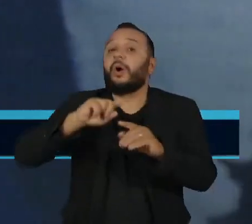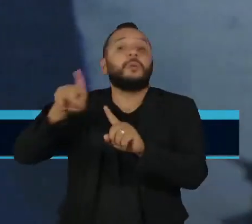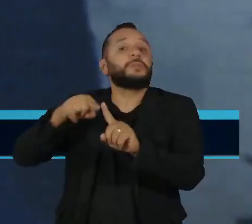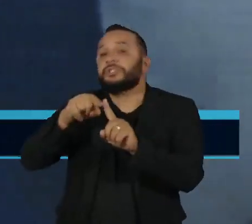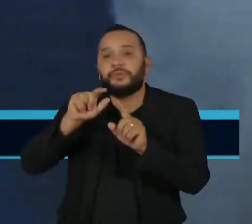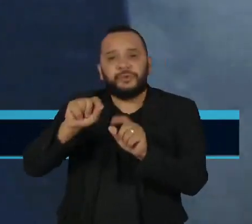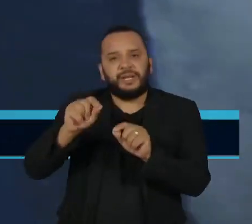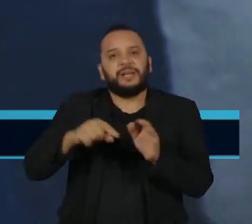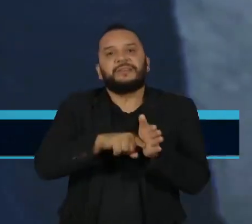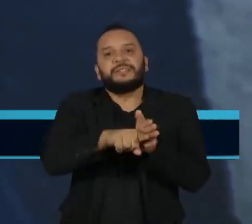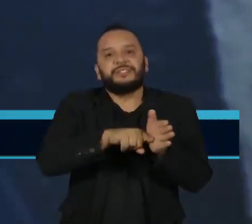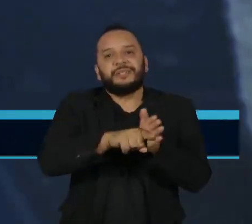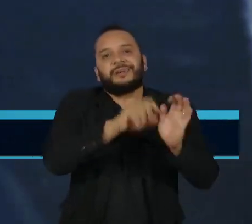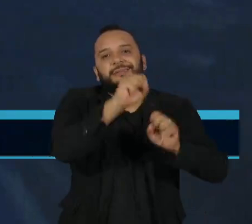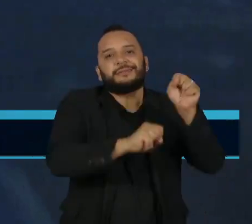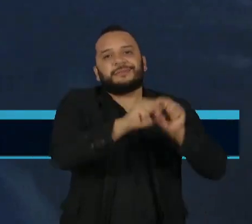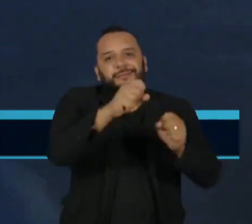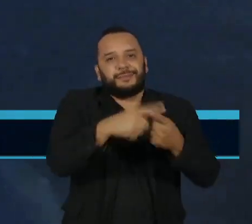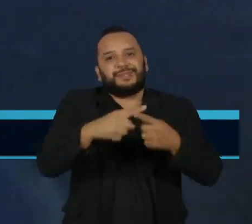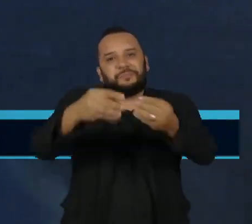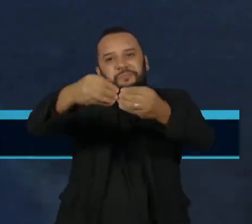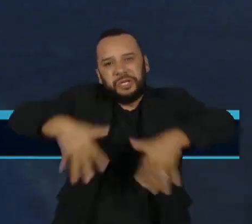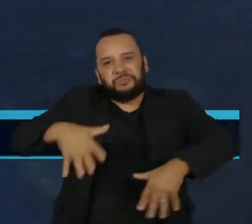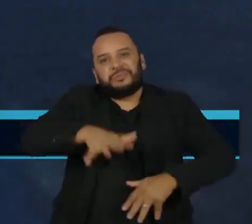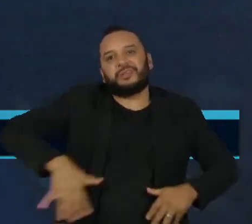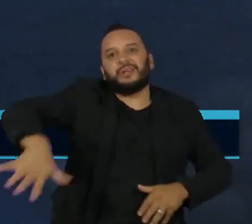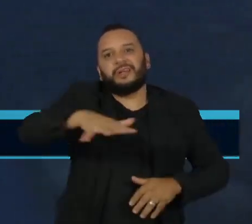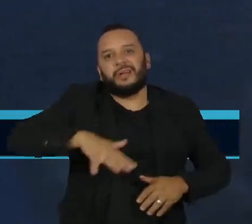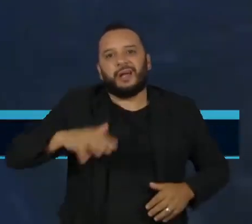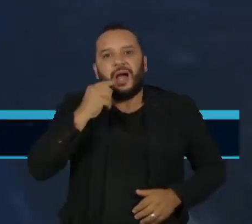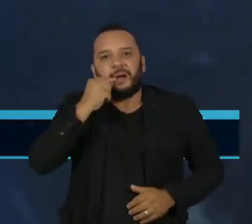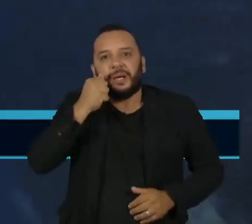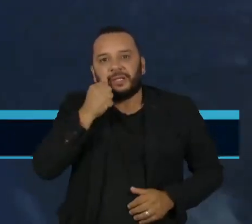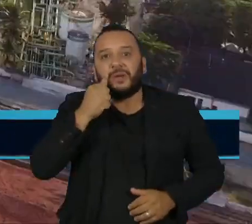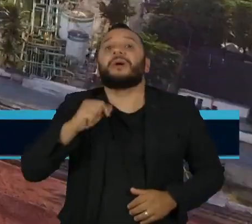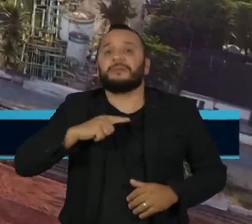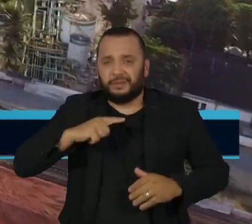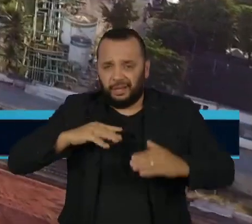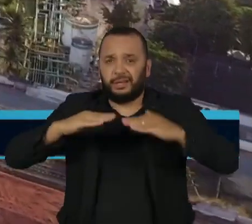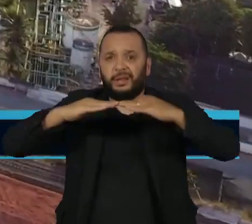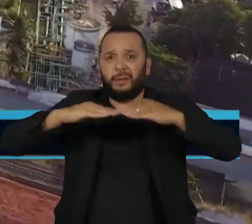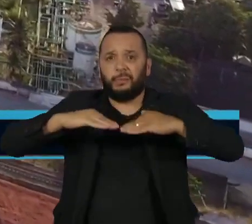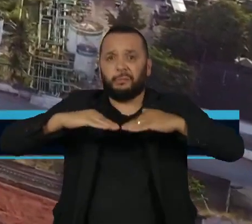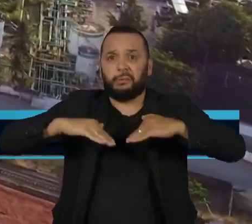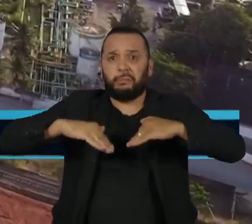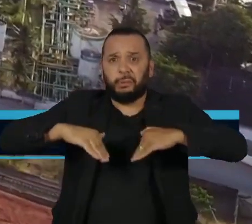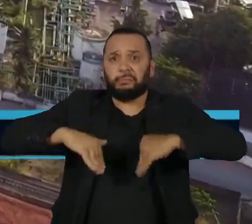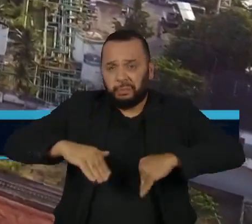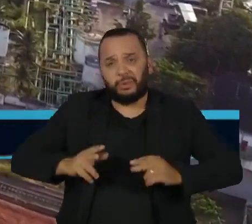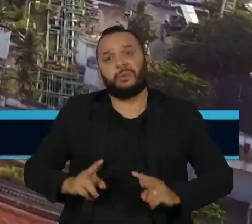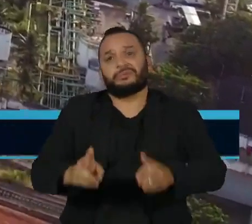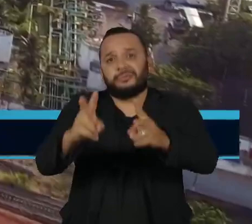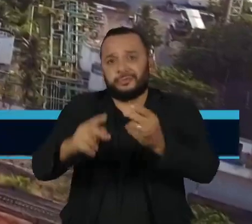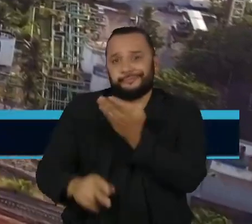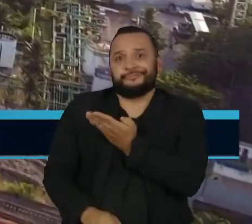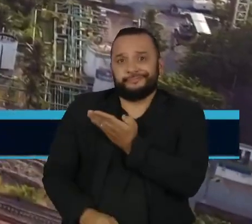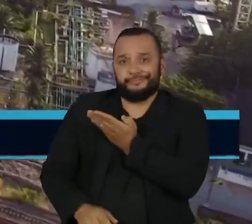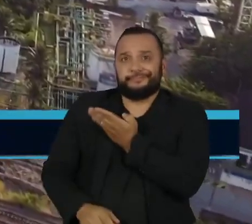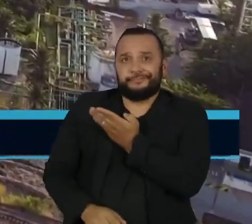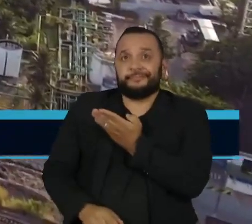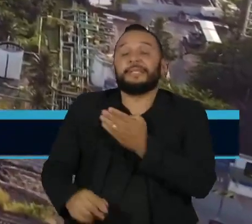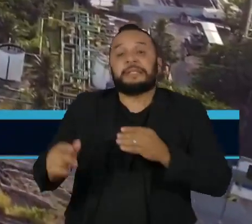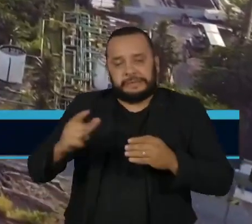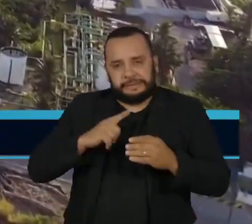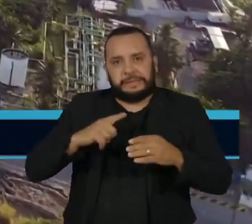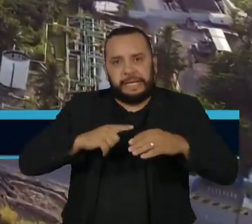pelos impactos ambientais em Maceió, onde o solo continua afundando. O afundamento do solo sobre a mina da